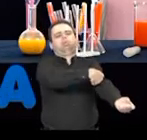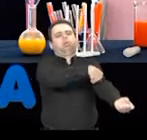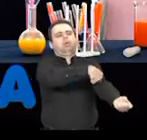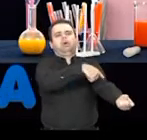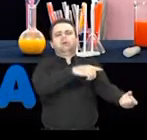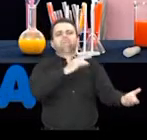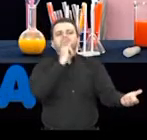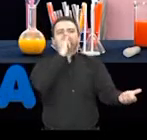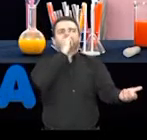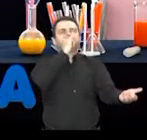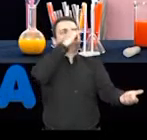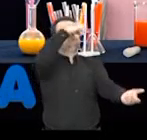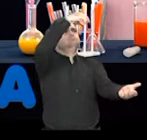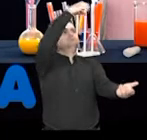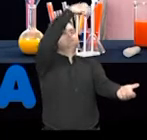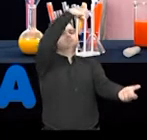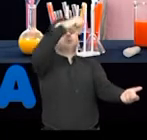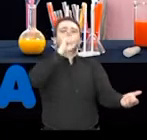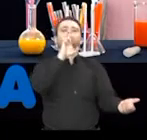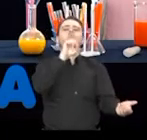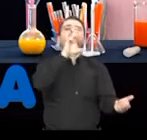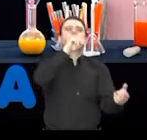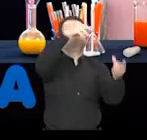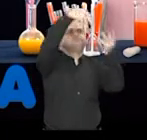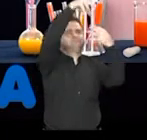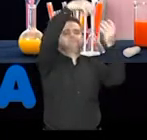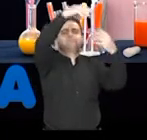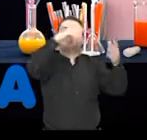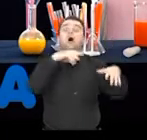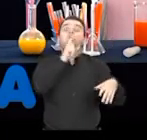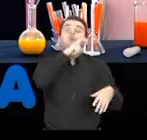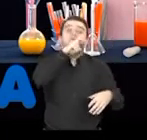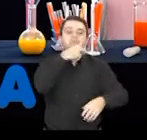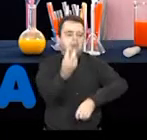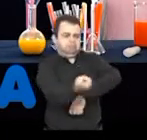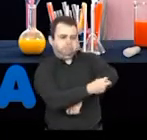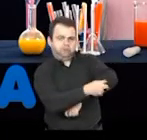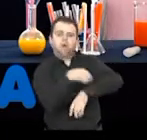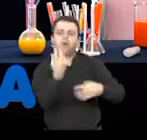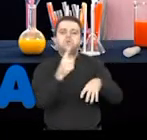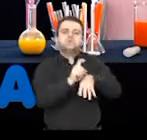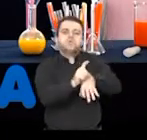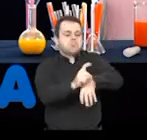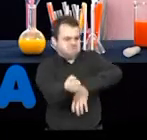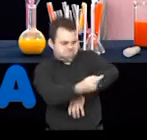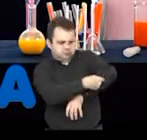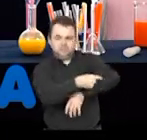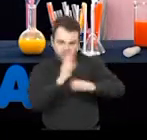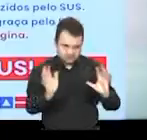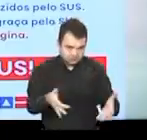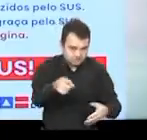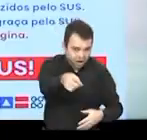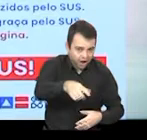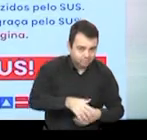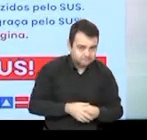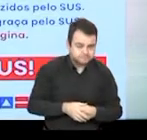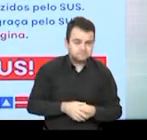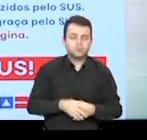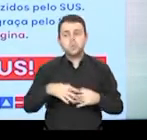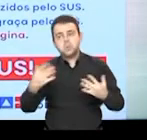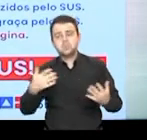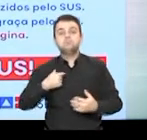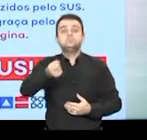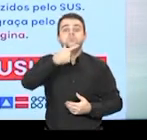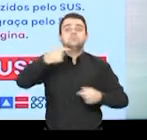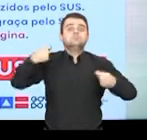conta que se acidentou com um animal, por exemplo, uma cobra ou até mesmo um escorpião? Assim como você